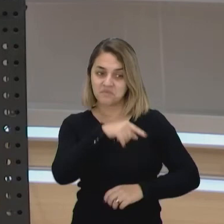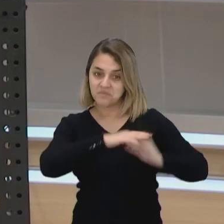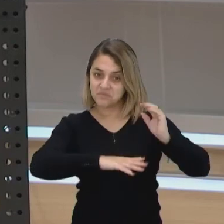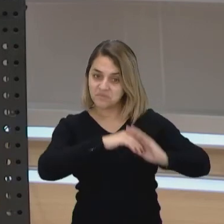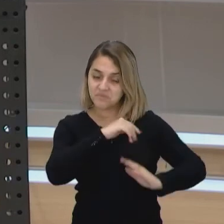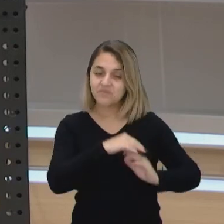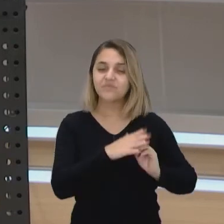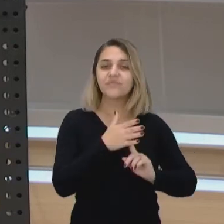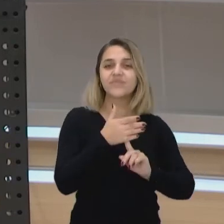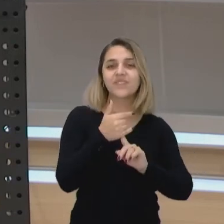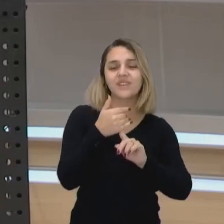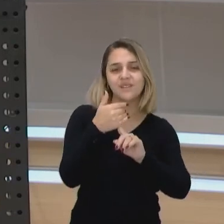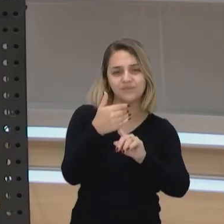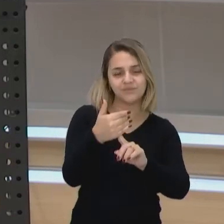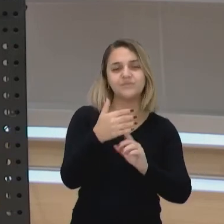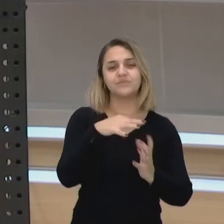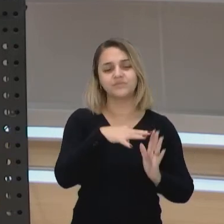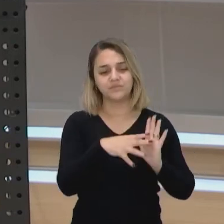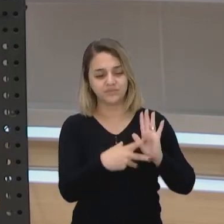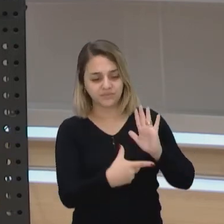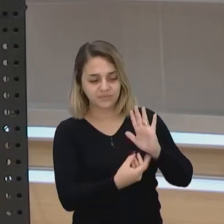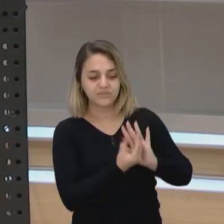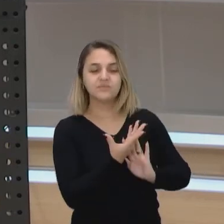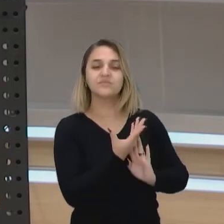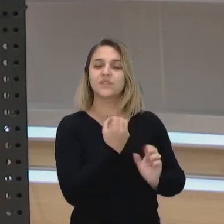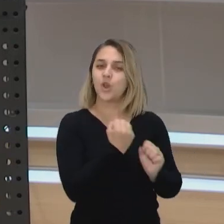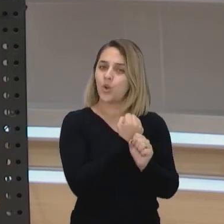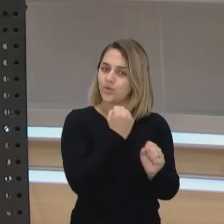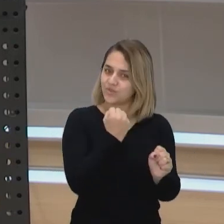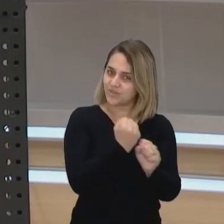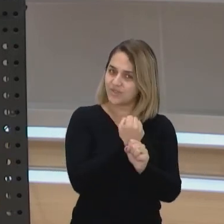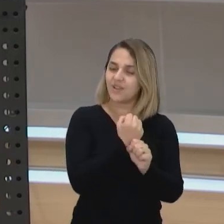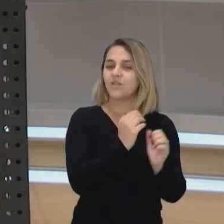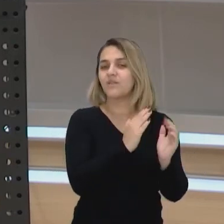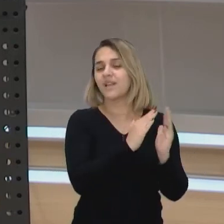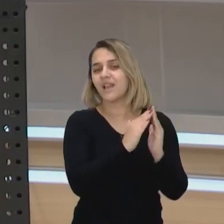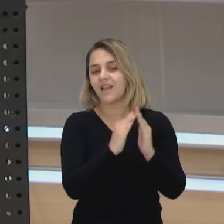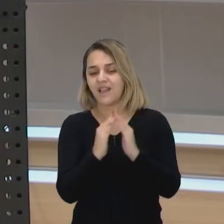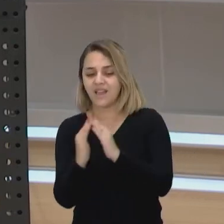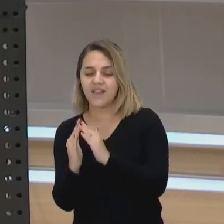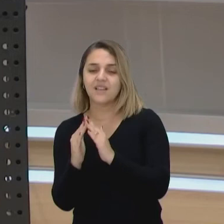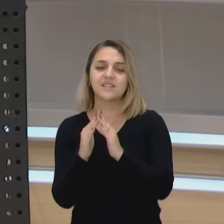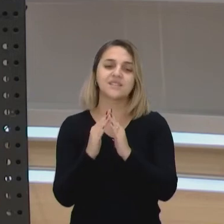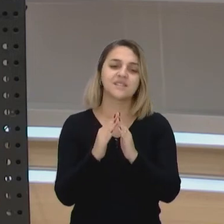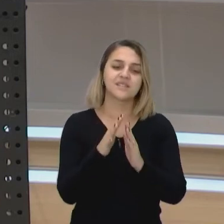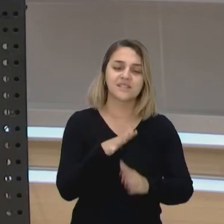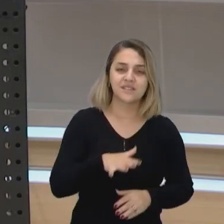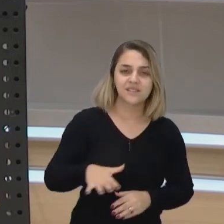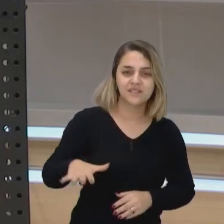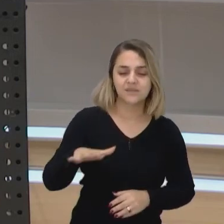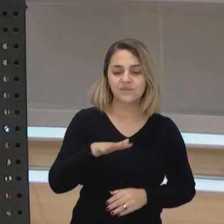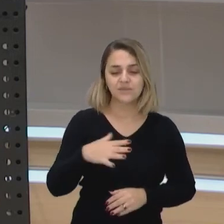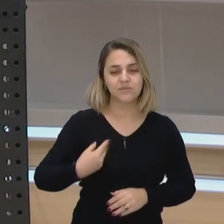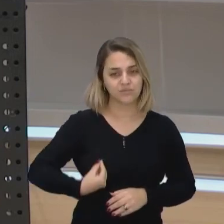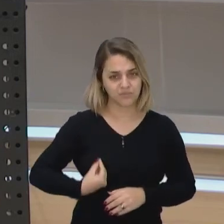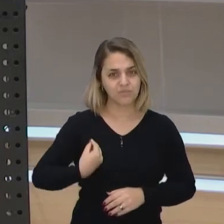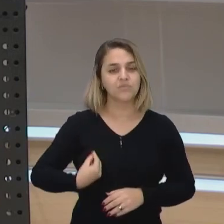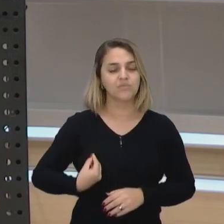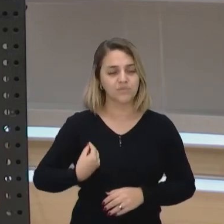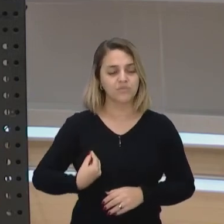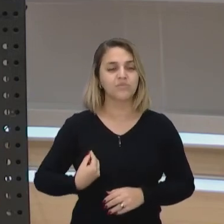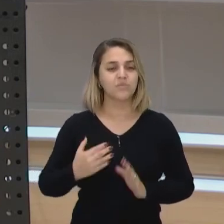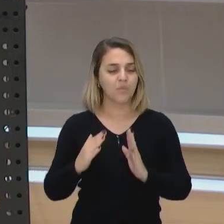tecnologias aí sustentável para construções civis né para construção de ambientes habitáveis e aí